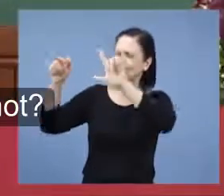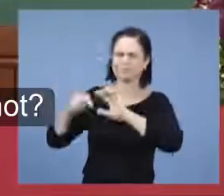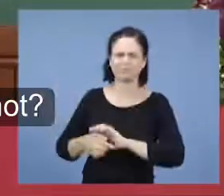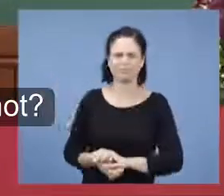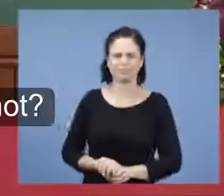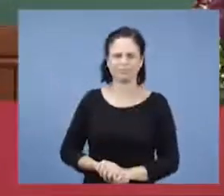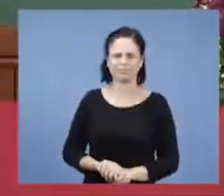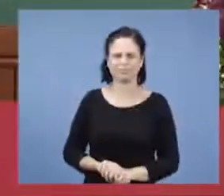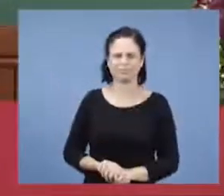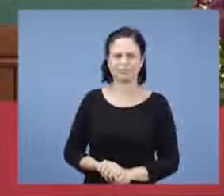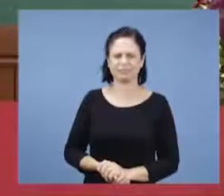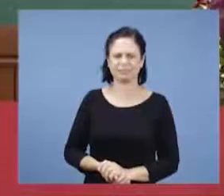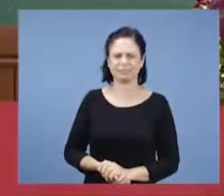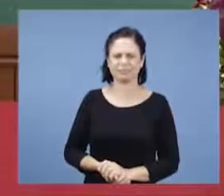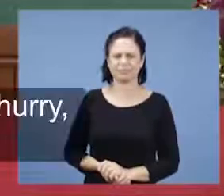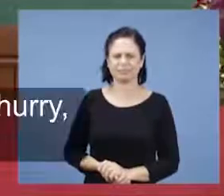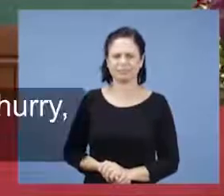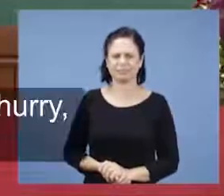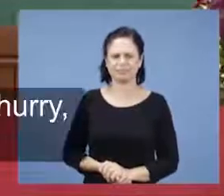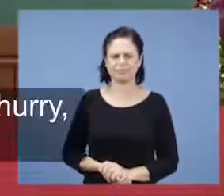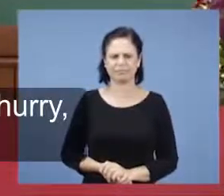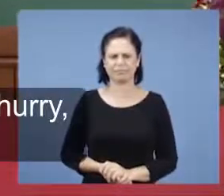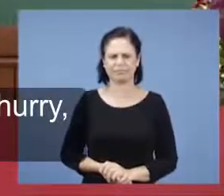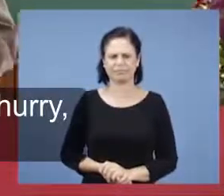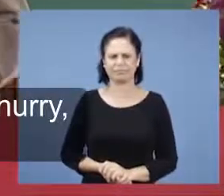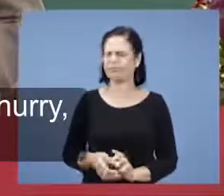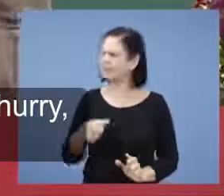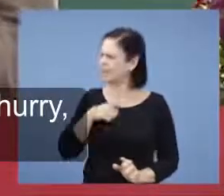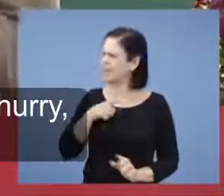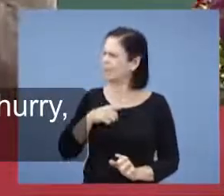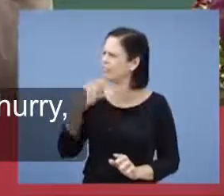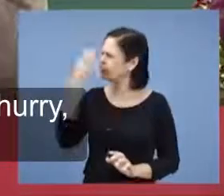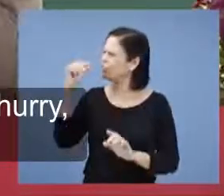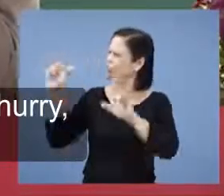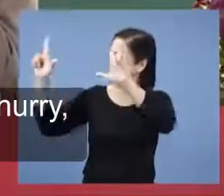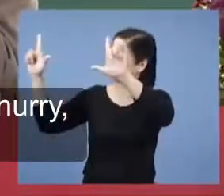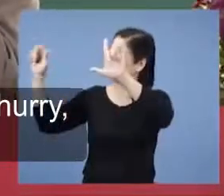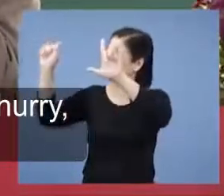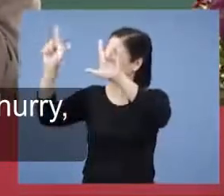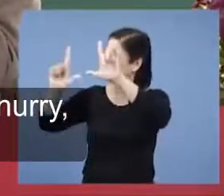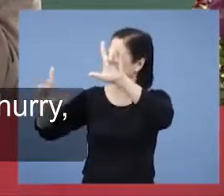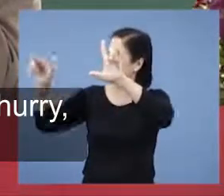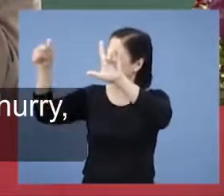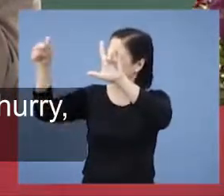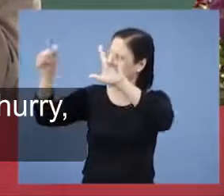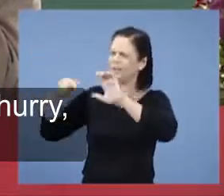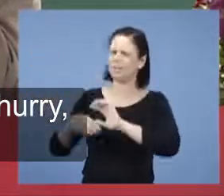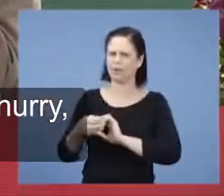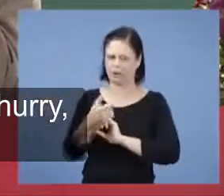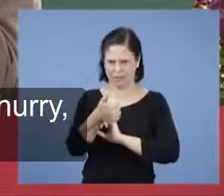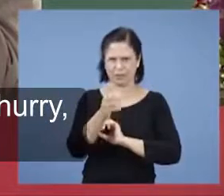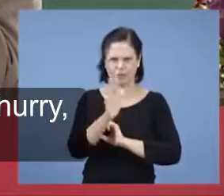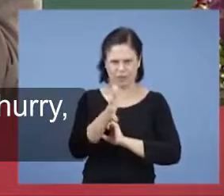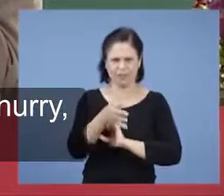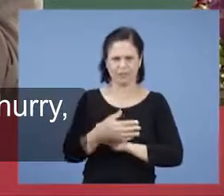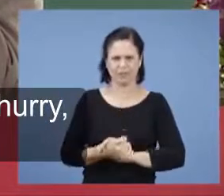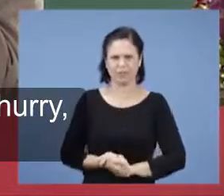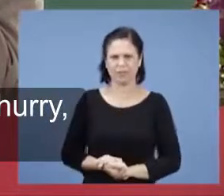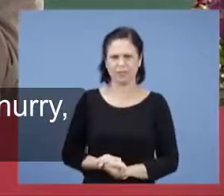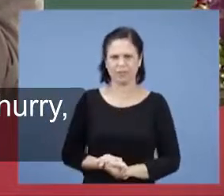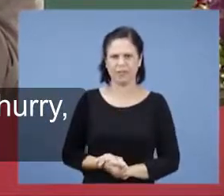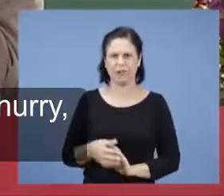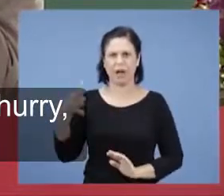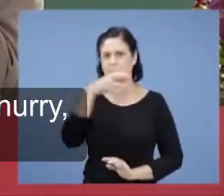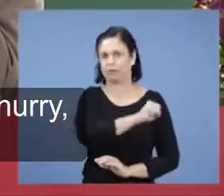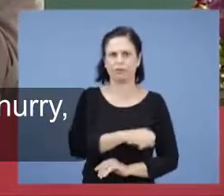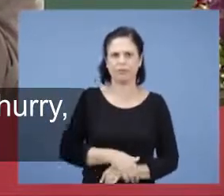Isso? Ou não? Assembleia? Hein? Já passou? Passou? É. Passou voando,